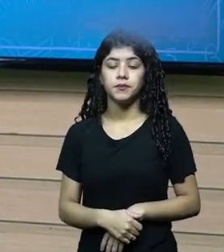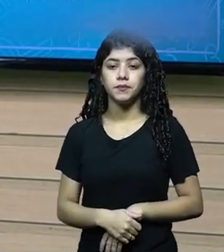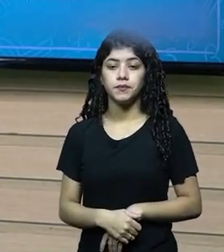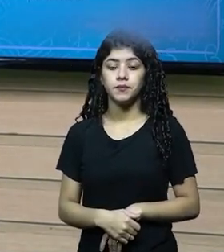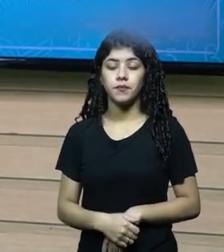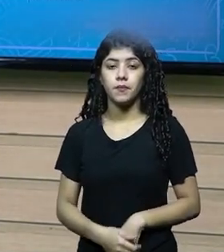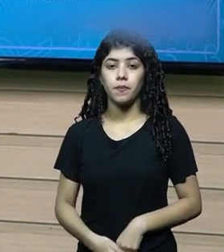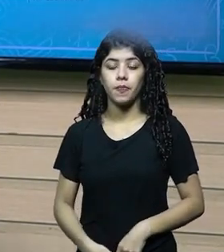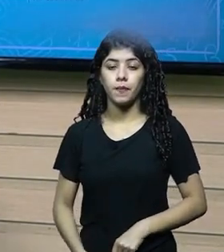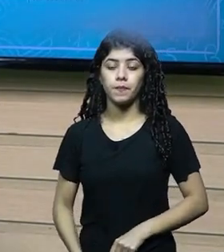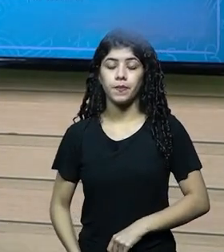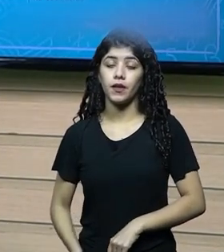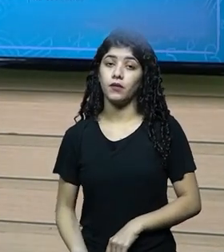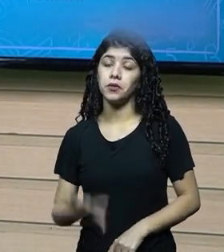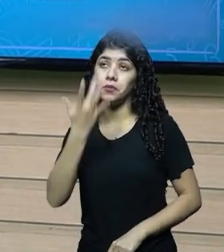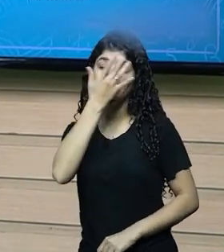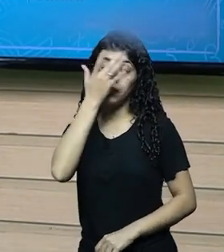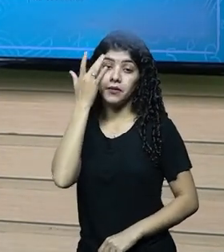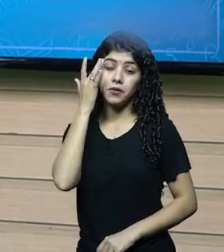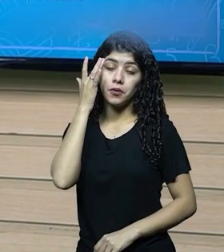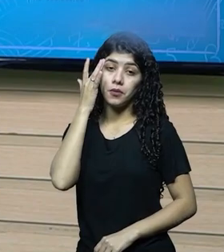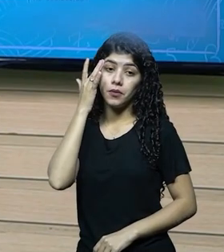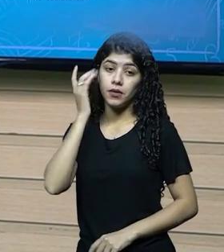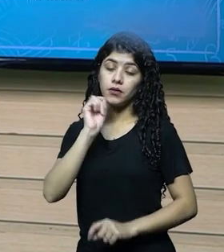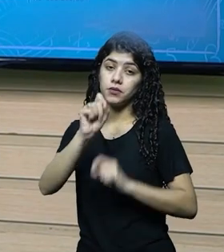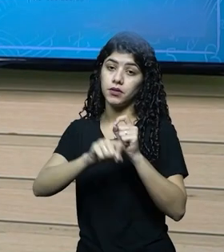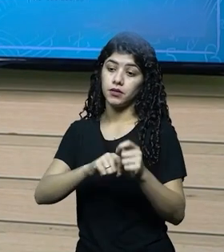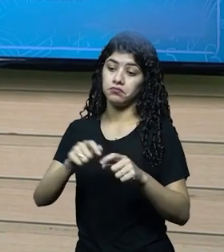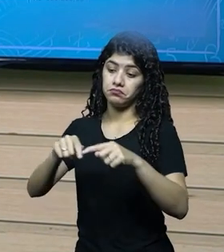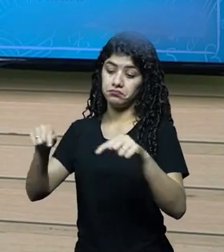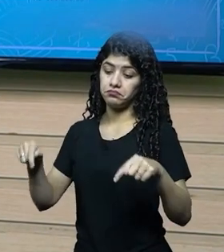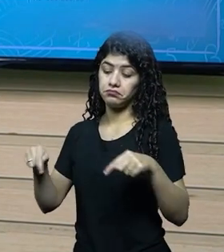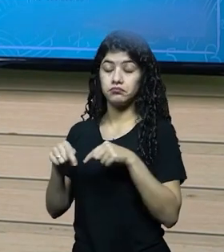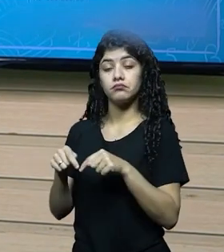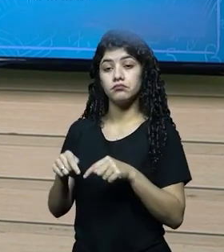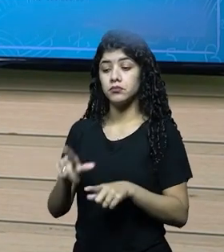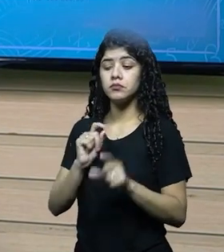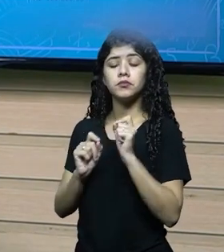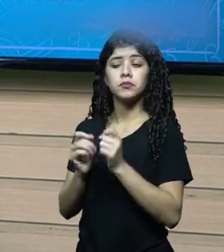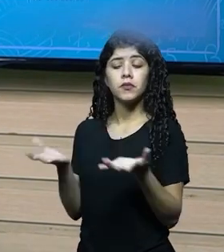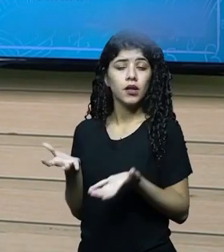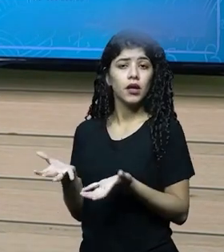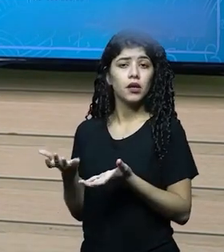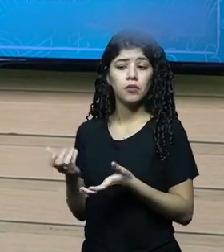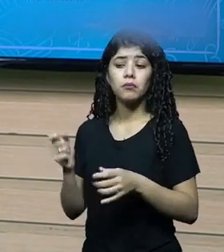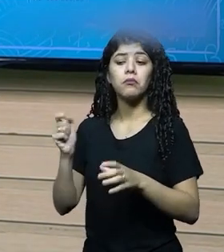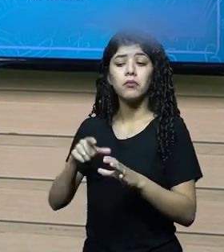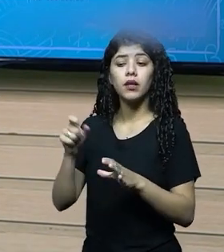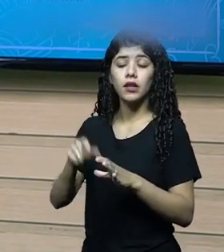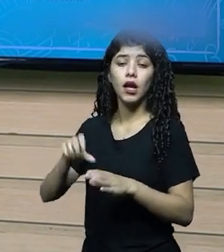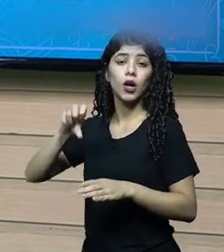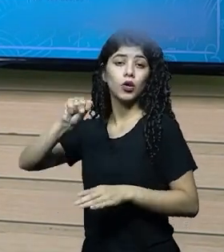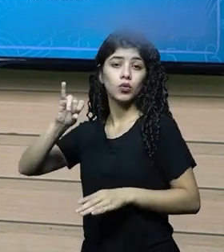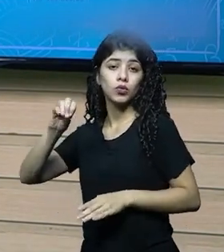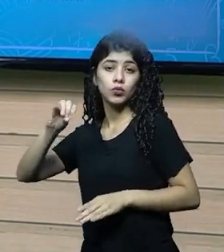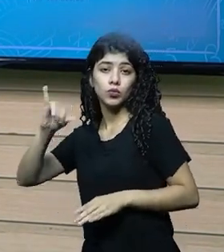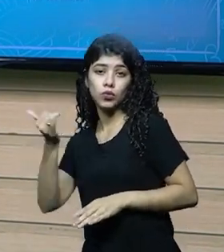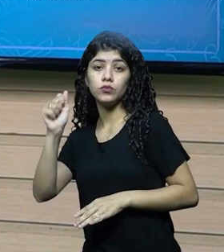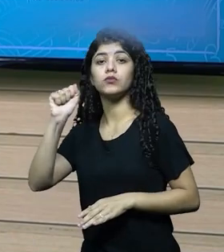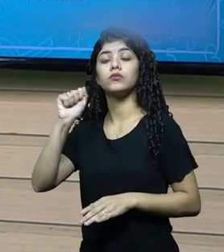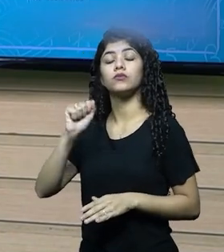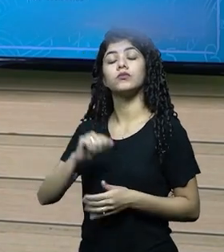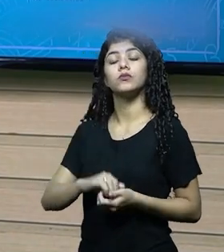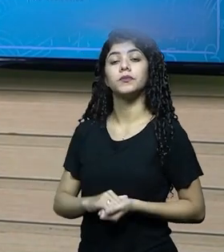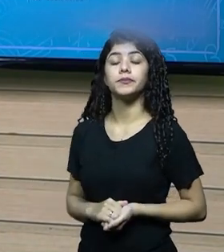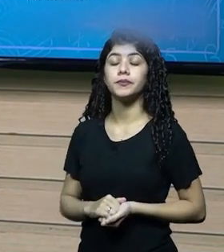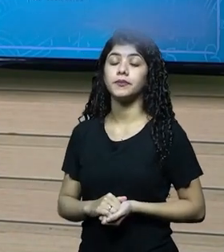né? Então, uma pessoa lá, daquela comunidade, decidiu investir no plantio